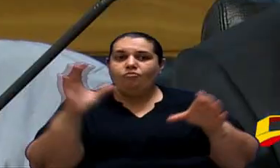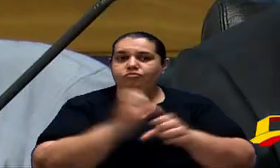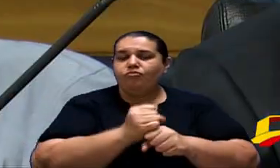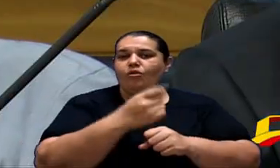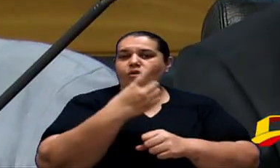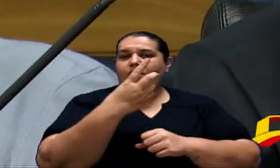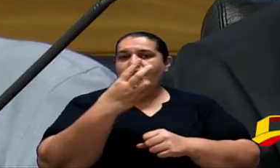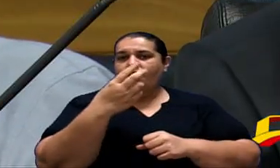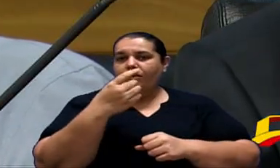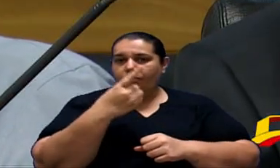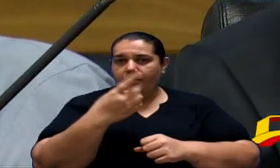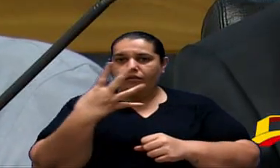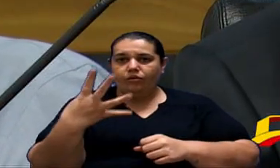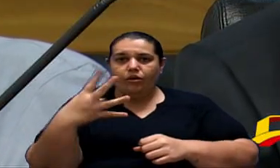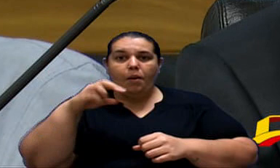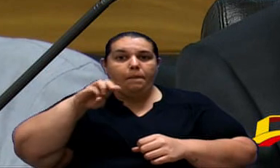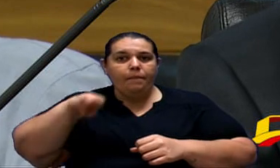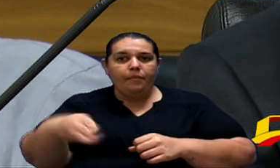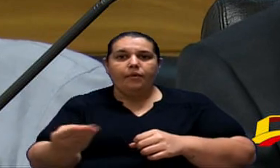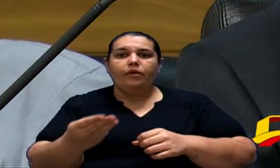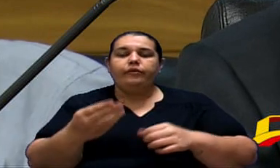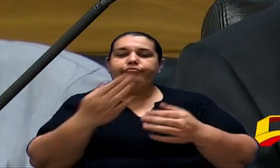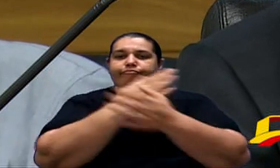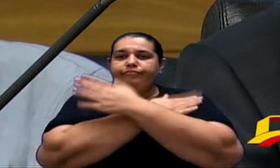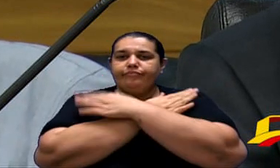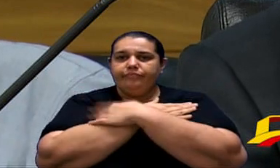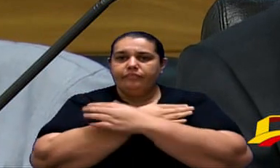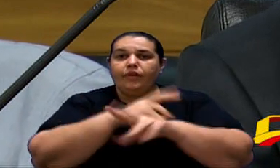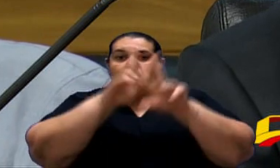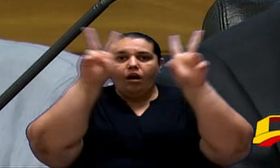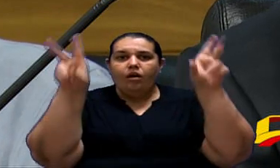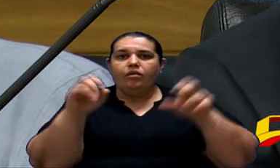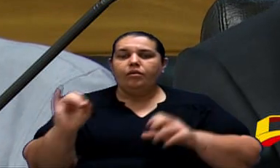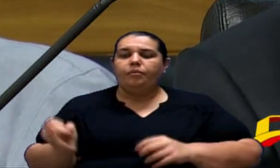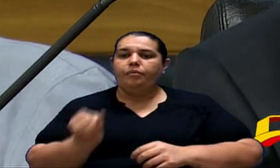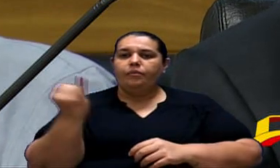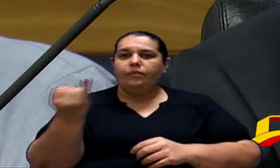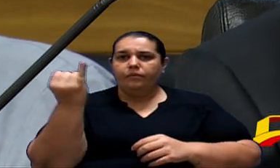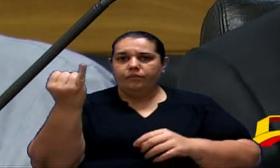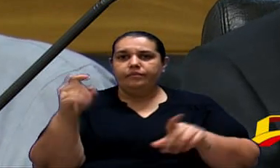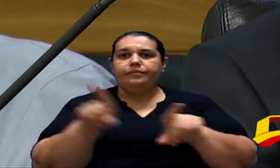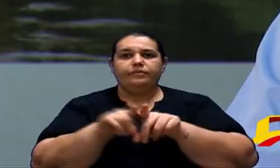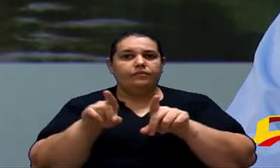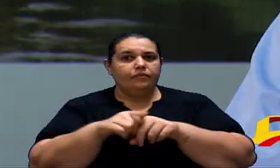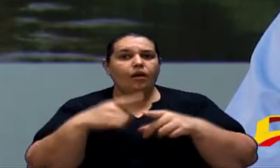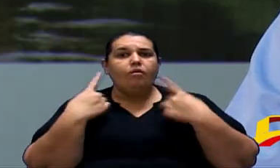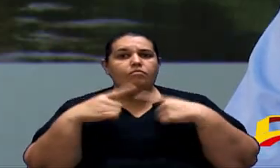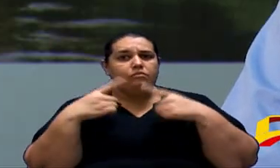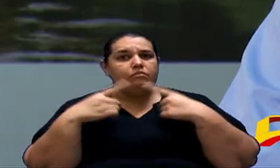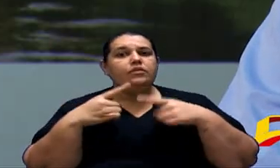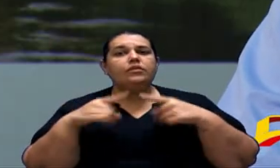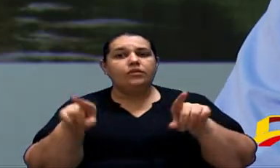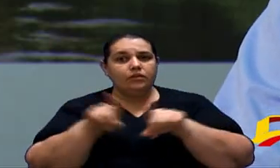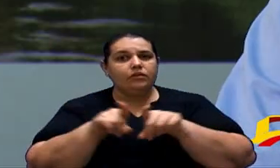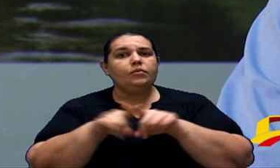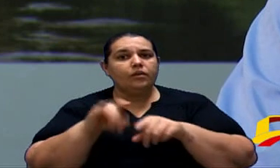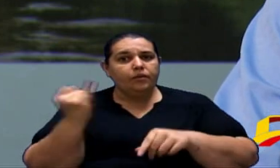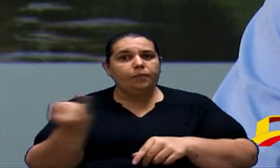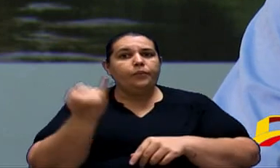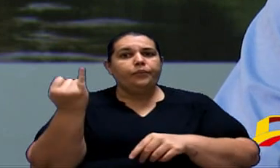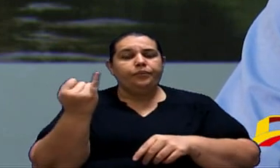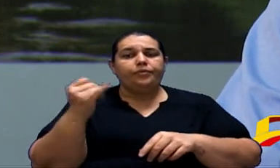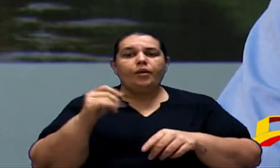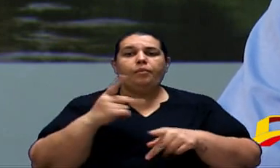Desempregados Hoje Pelo Brasil E É Um Tema Muito Importante E Tem Que Ser Muito Bem Discutido Porque Muitas Vezes A